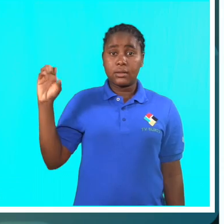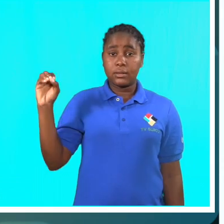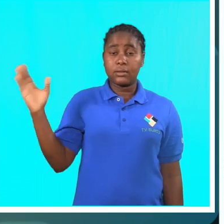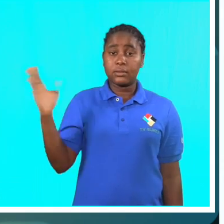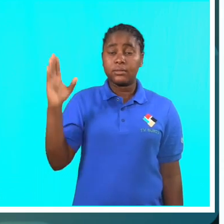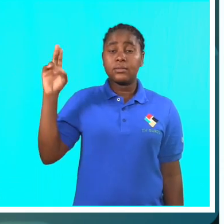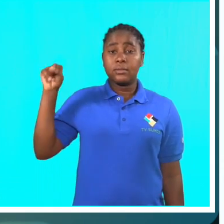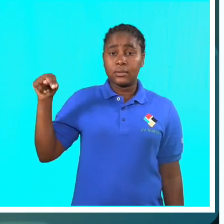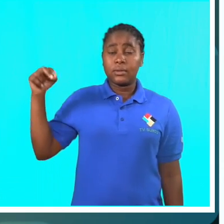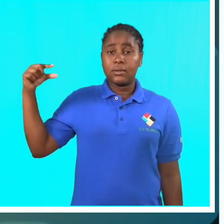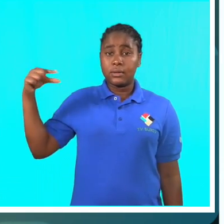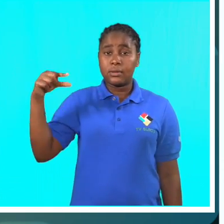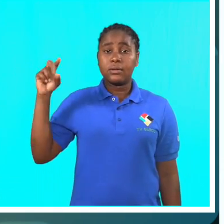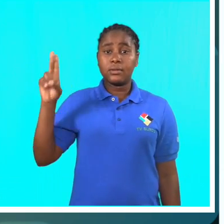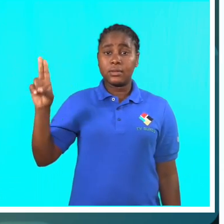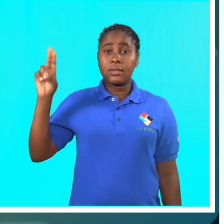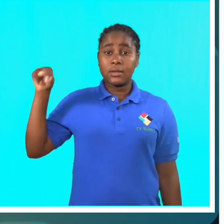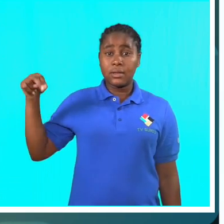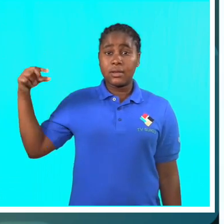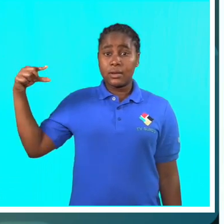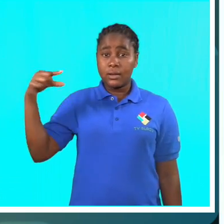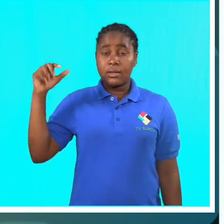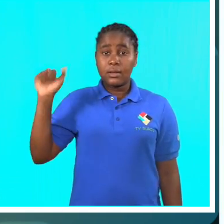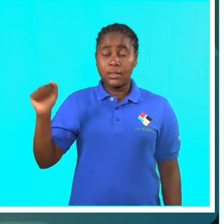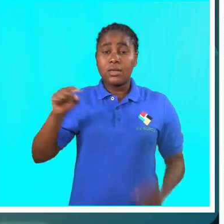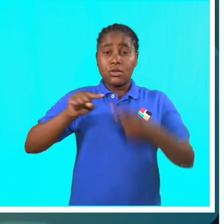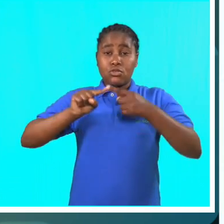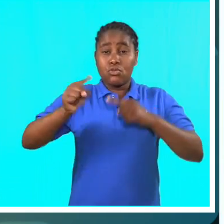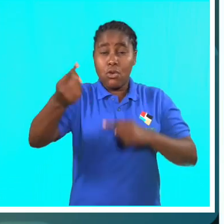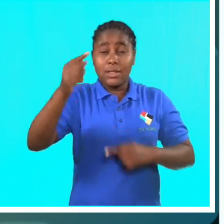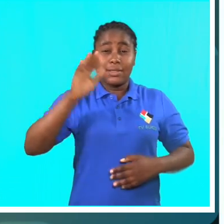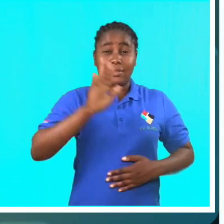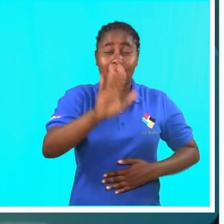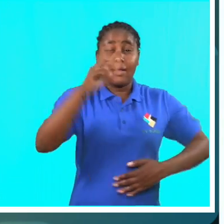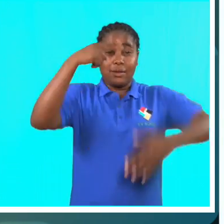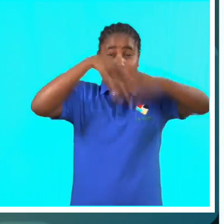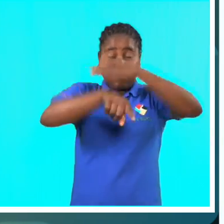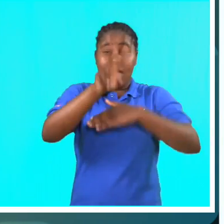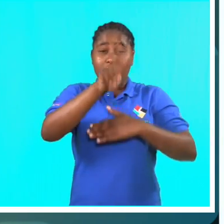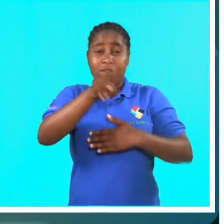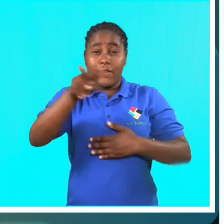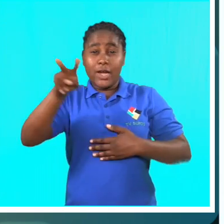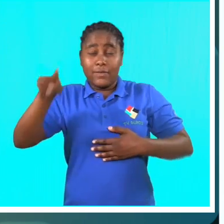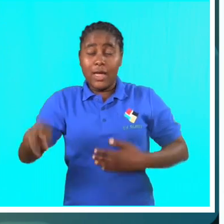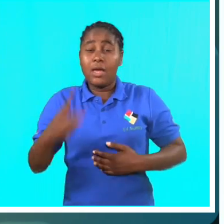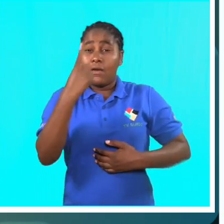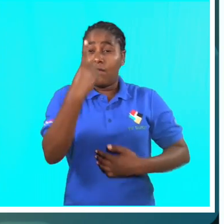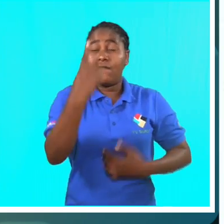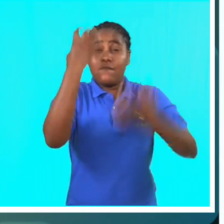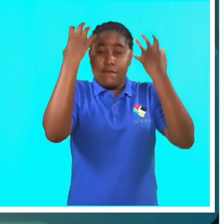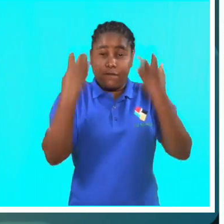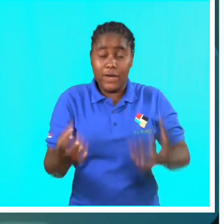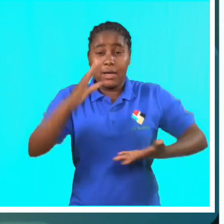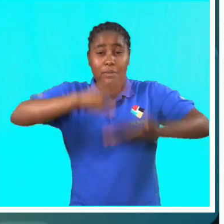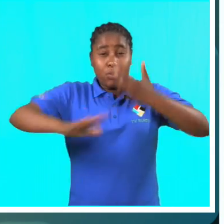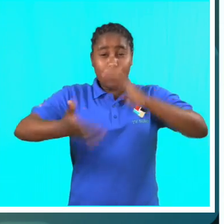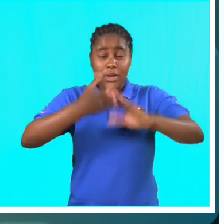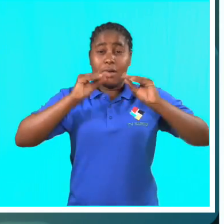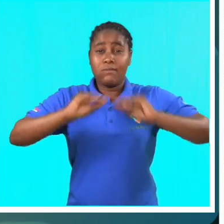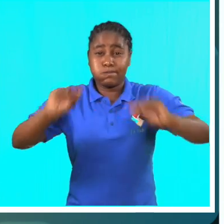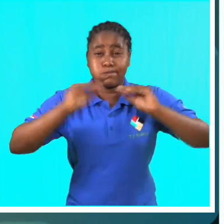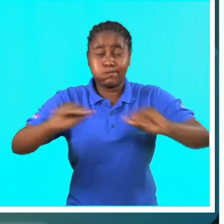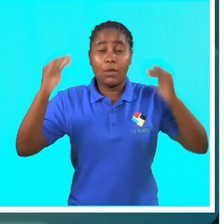Durante sua visita, Armindo Ungunga constatou a inexistência de um professor de Educação Física Adaptada na Escola